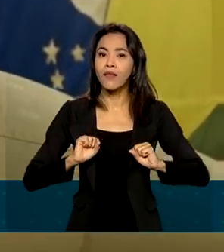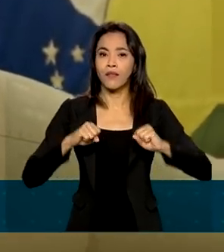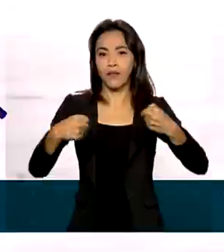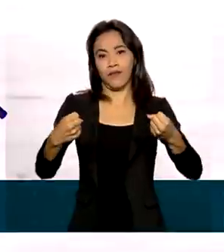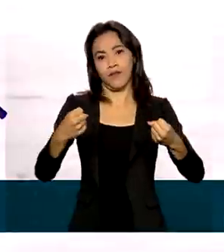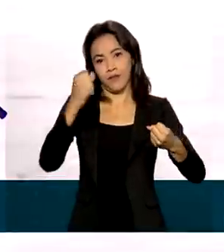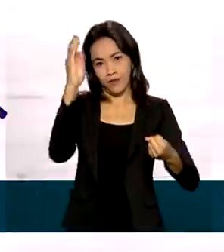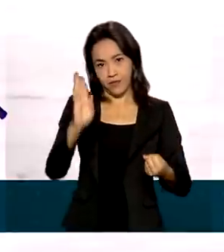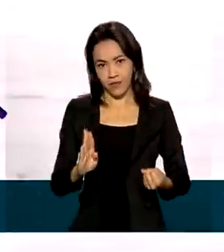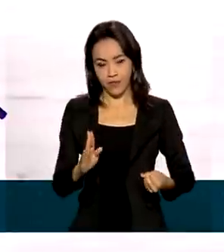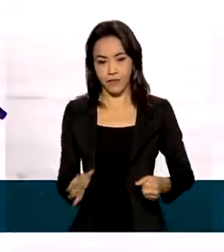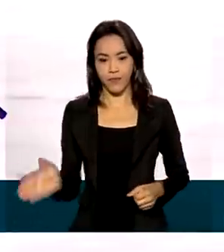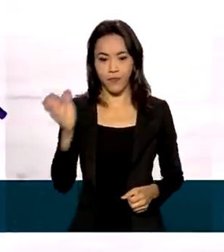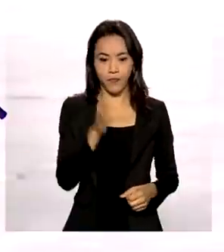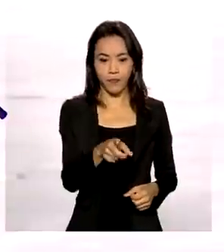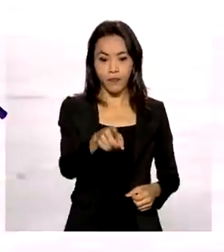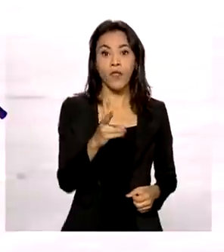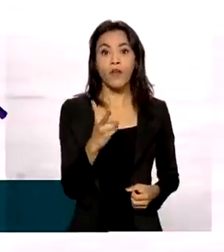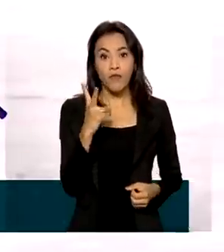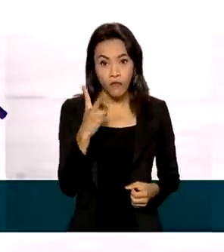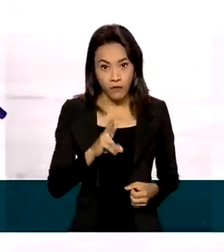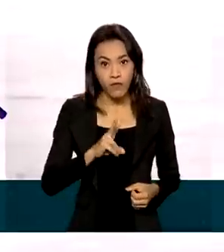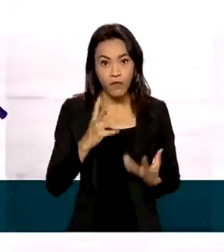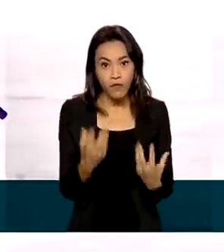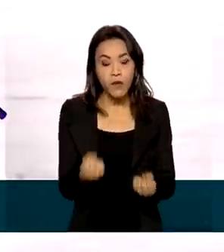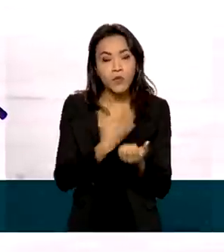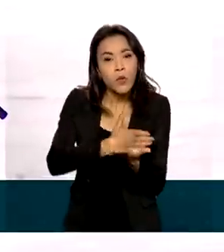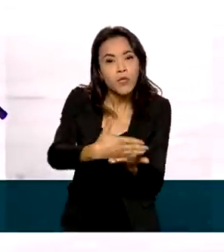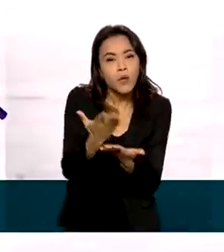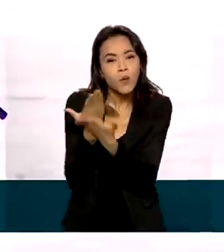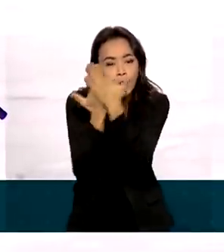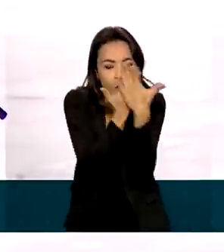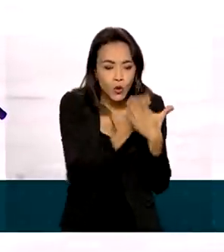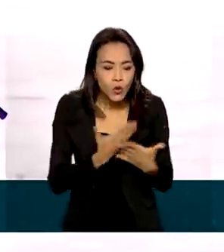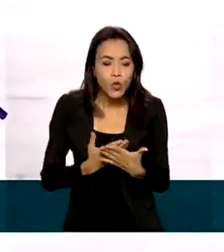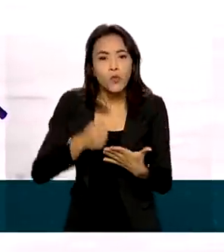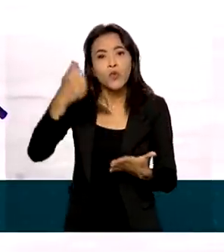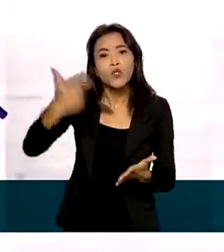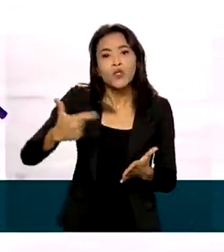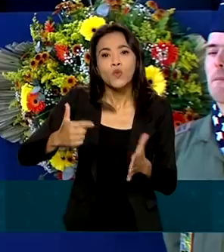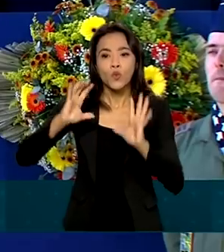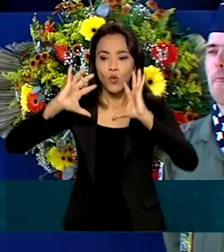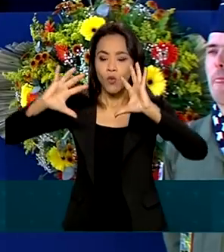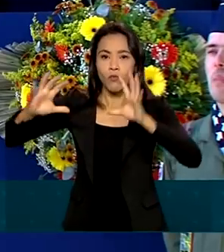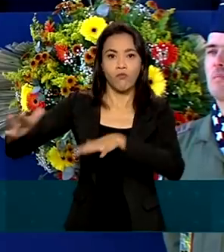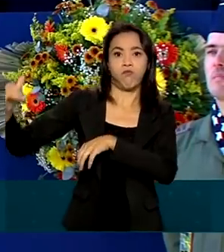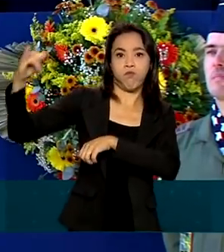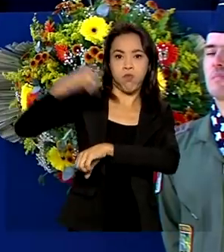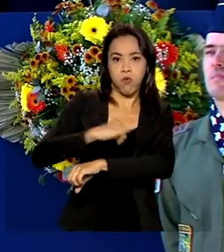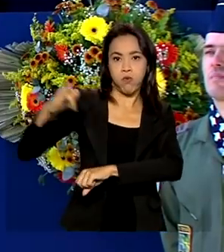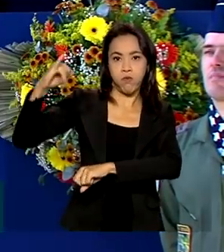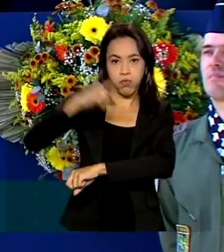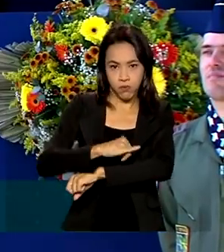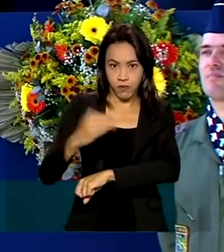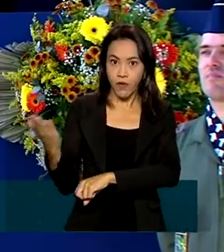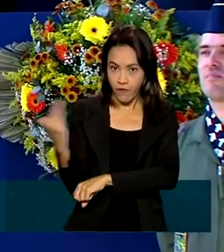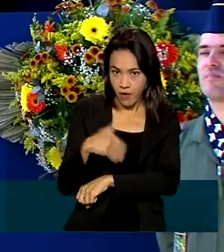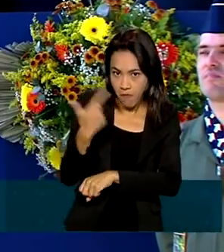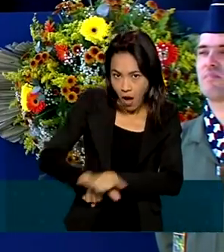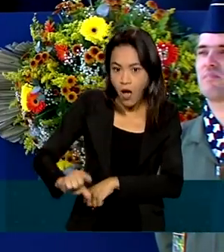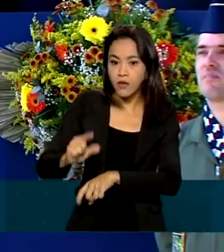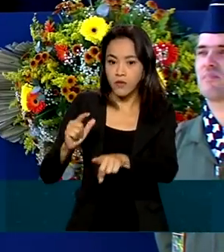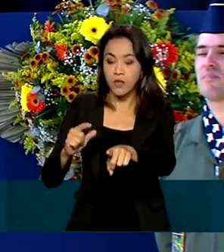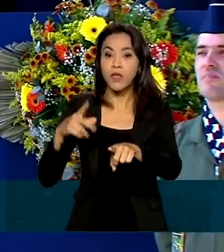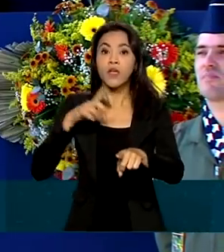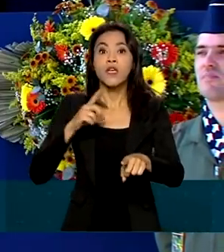do país. Iniciaremos estudos preliminares para a aquisição de um segundo lote dessas aeronaves. Somente os países expoentes em